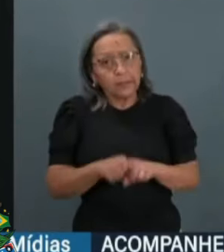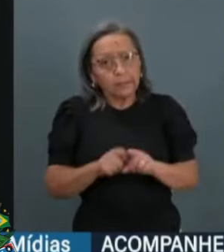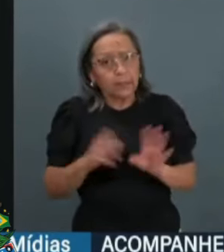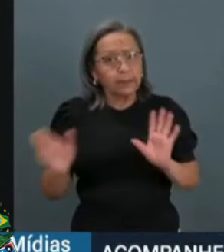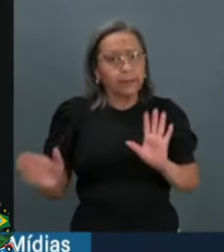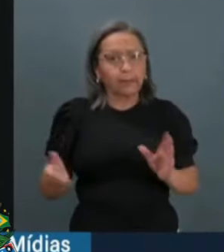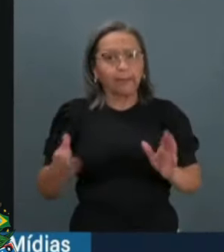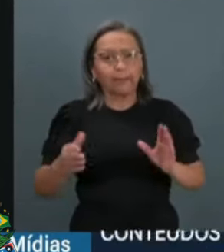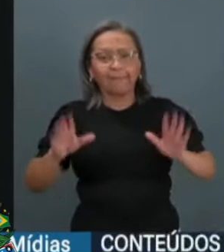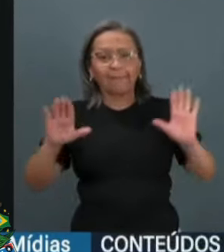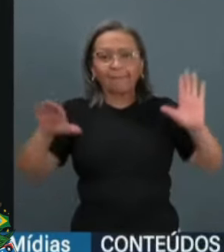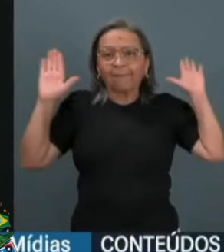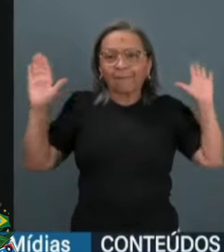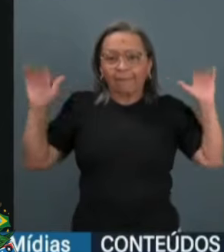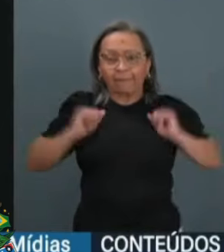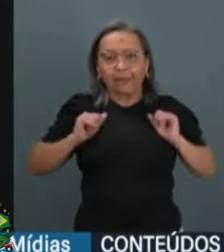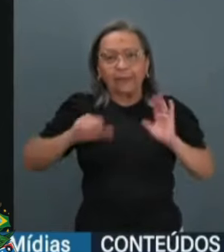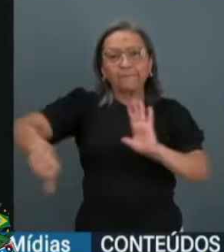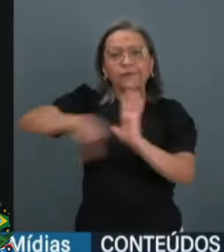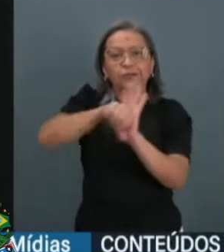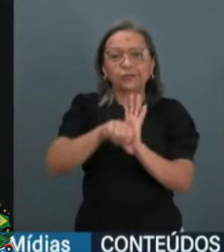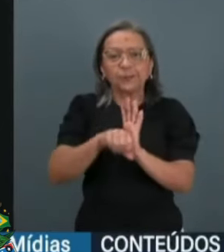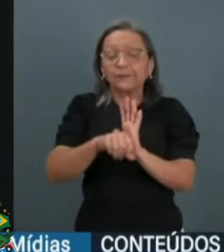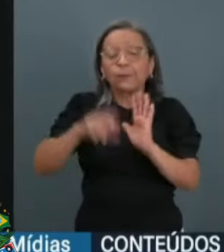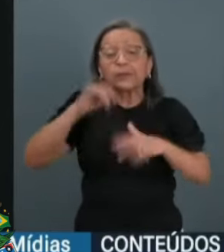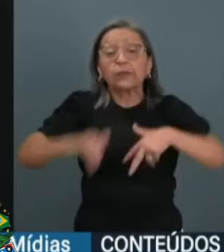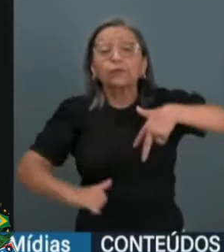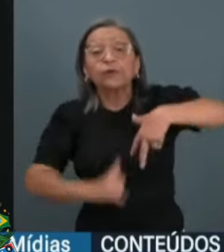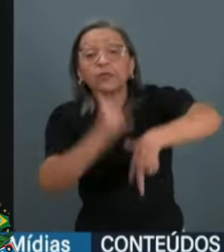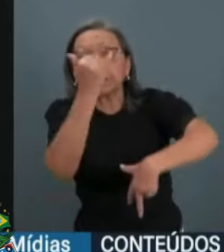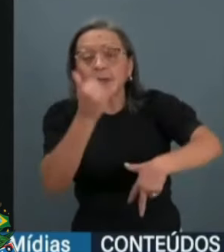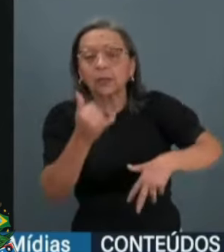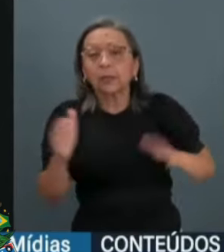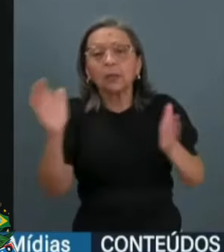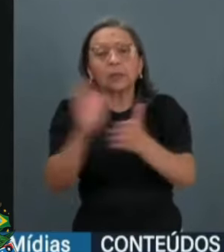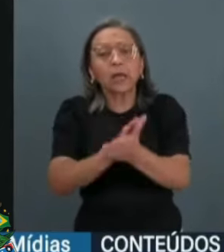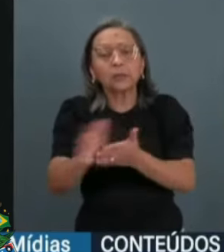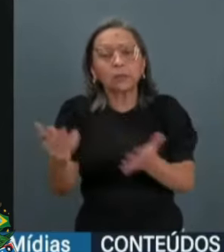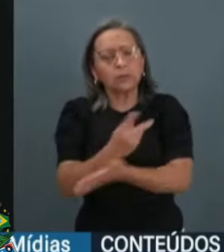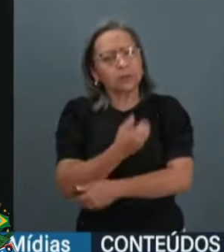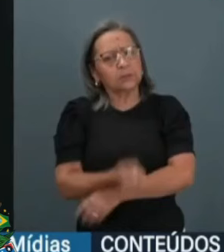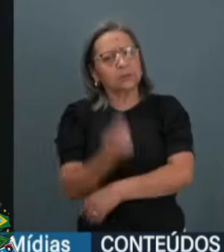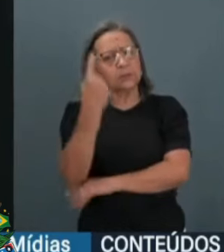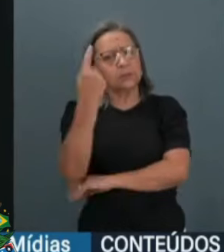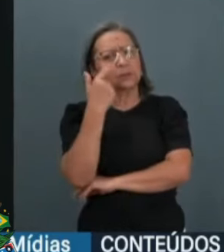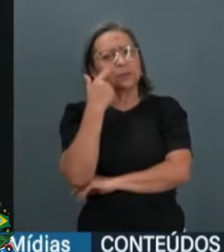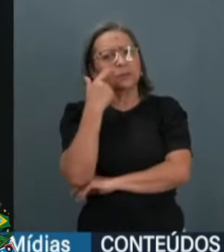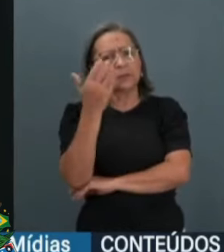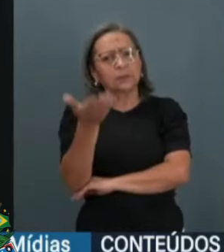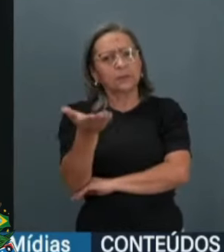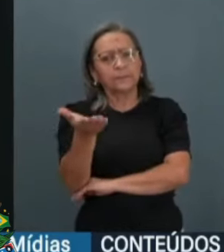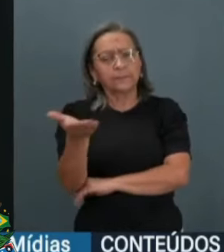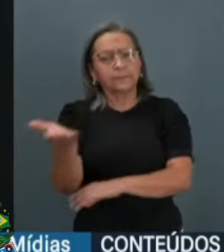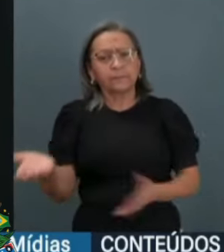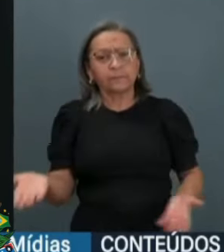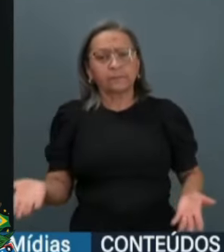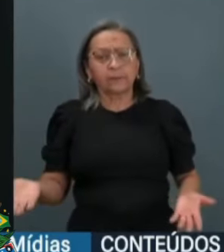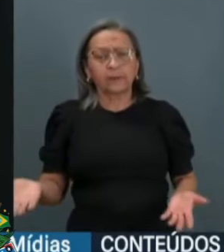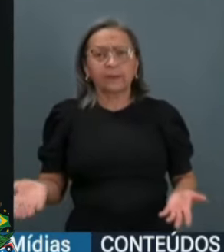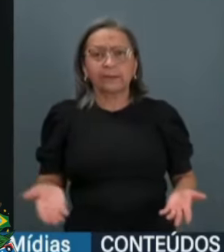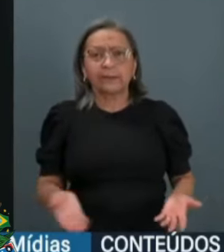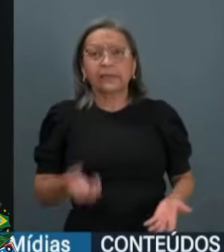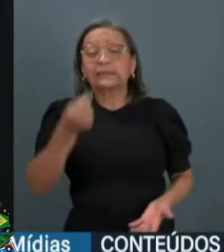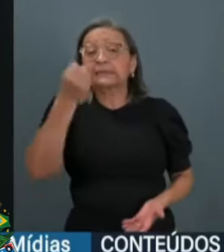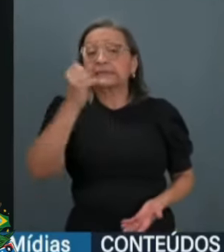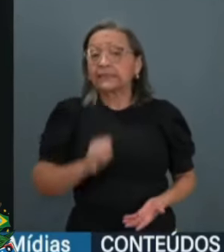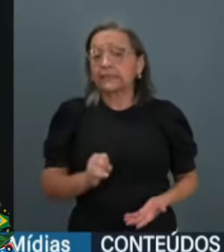vítima e não tem suspeição. Então, veja bem, se uma